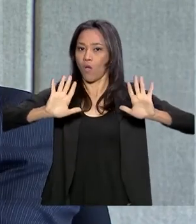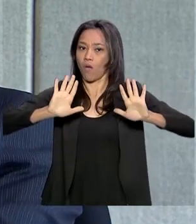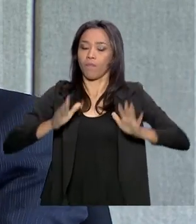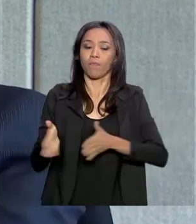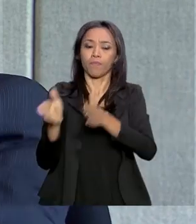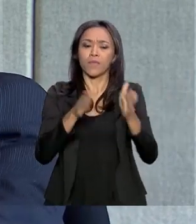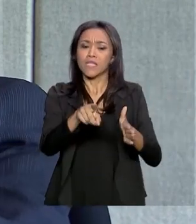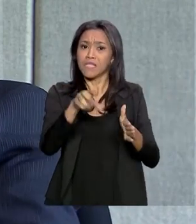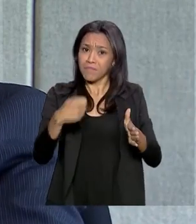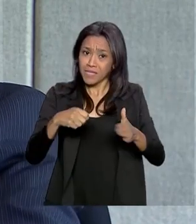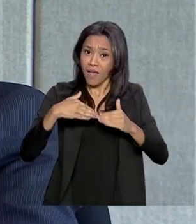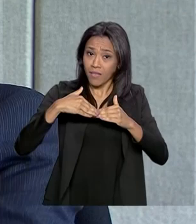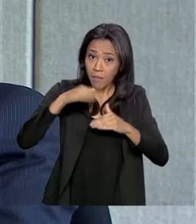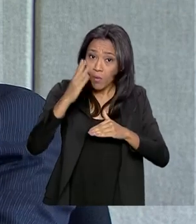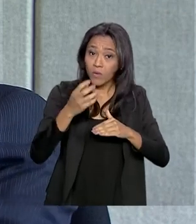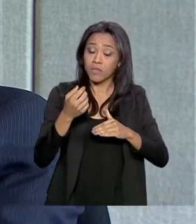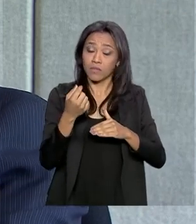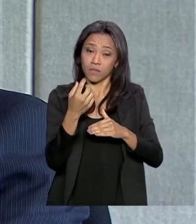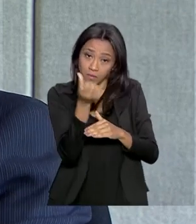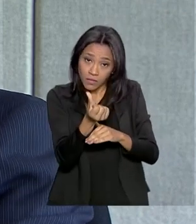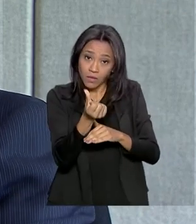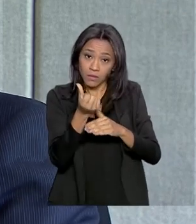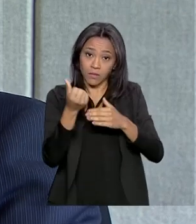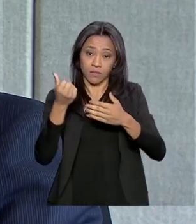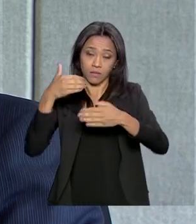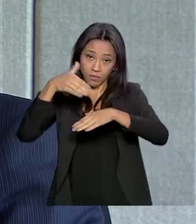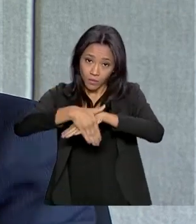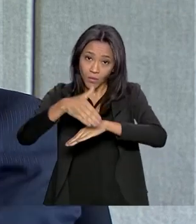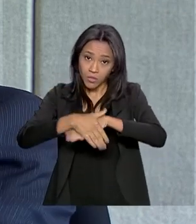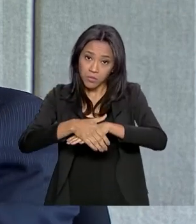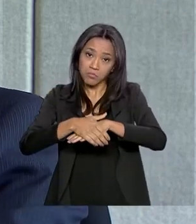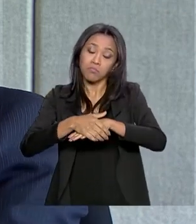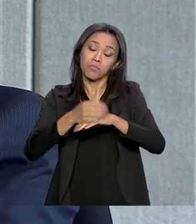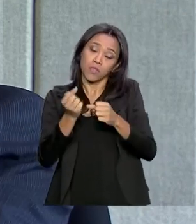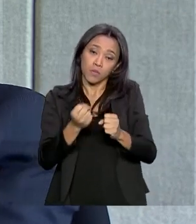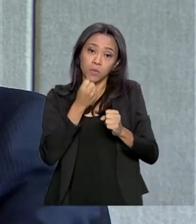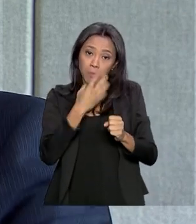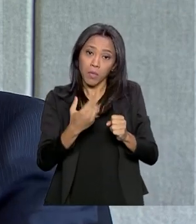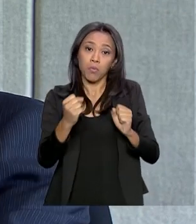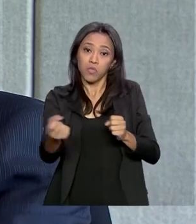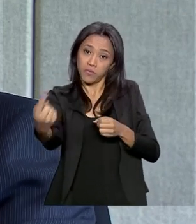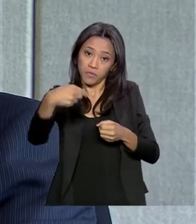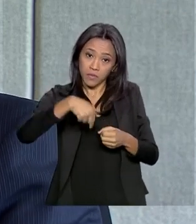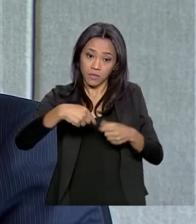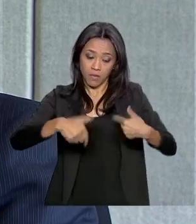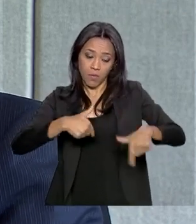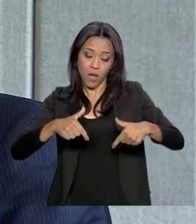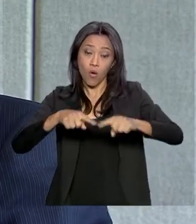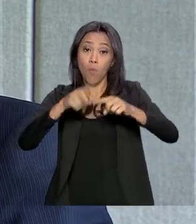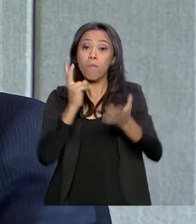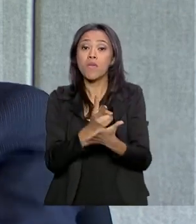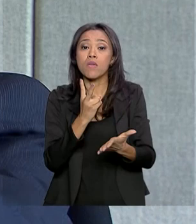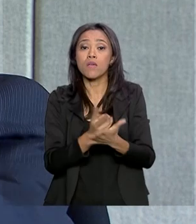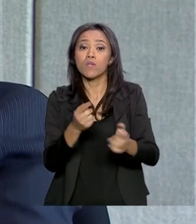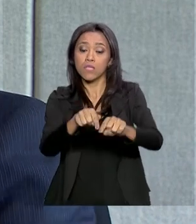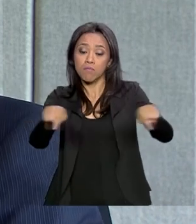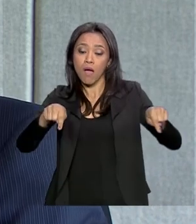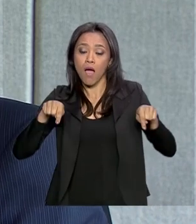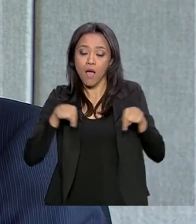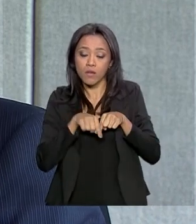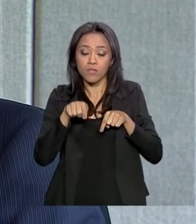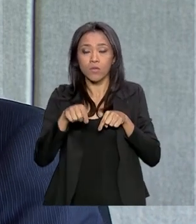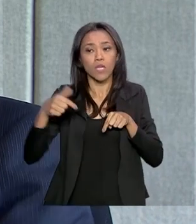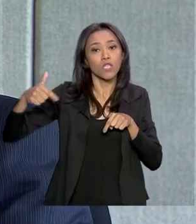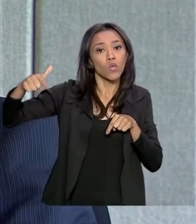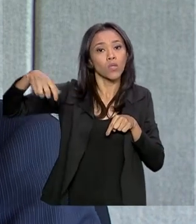além das 18 horas, estão vindo trabalhar aqui no gabinete e nós estamos compartilhando o espaço e otimizando de forma que o